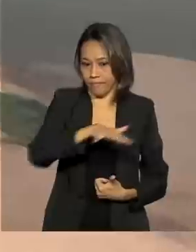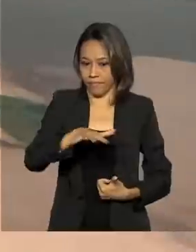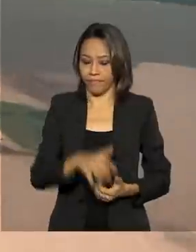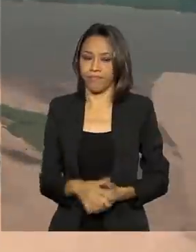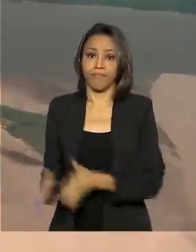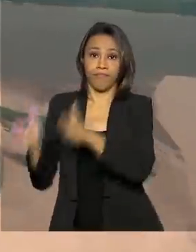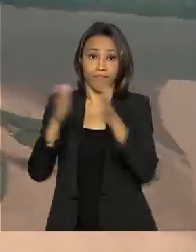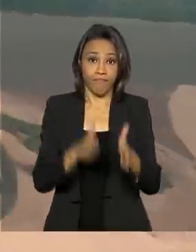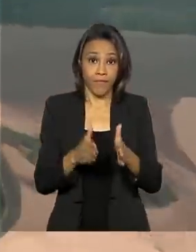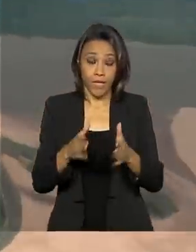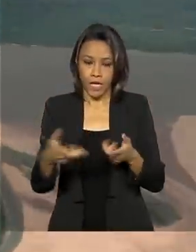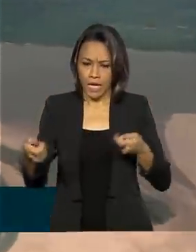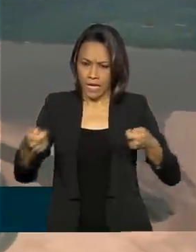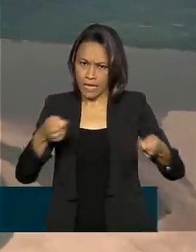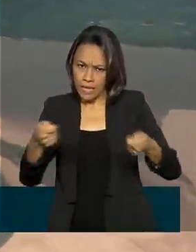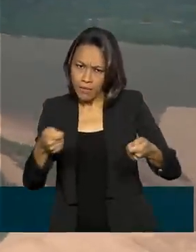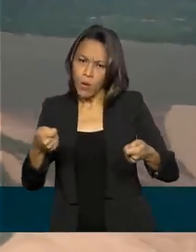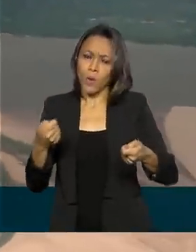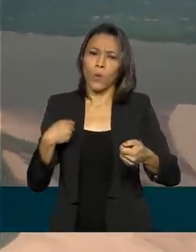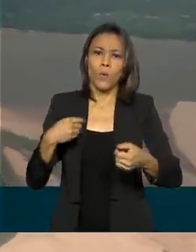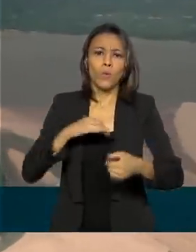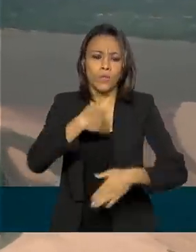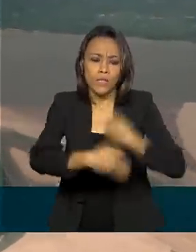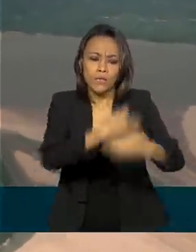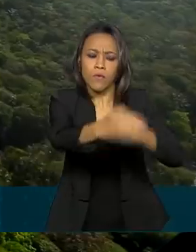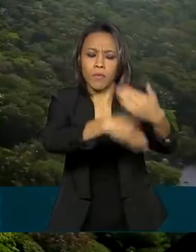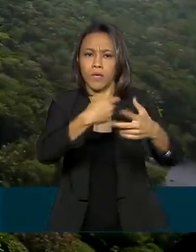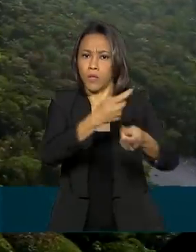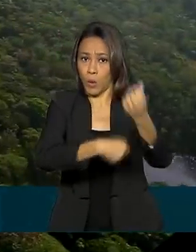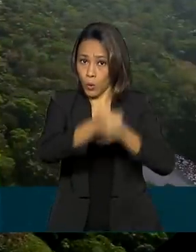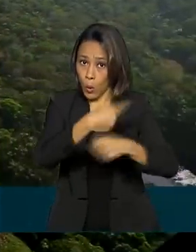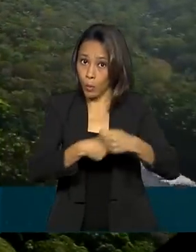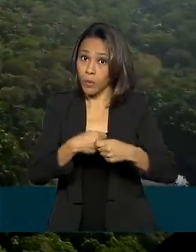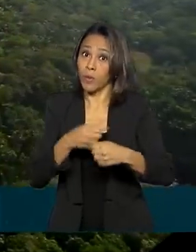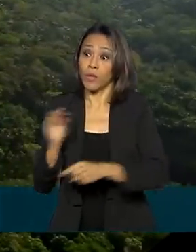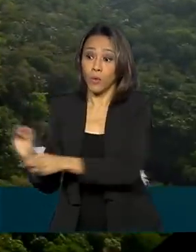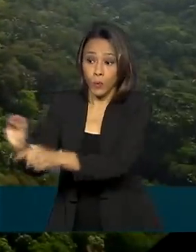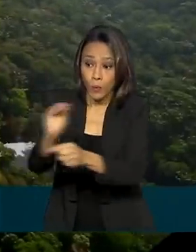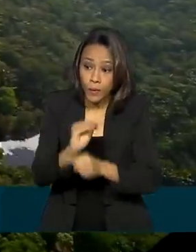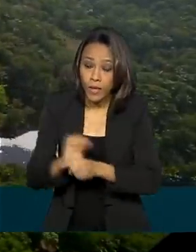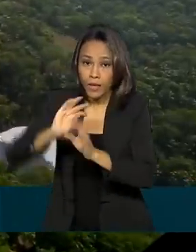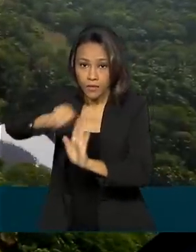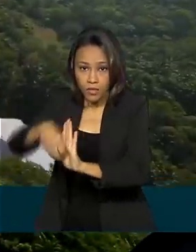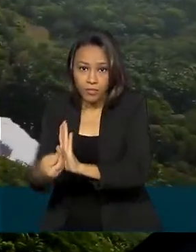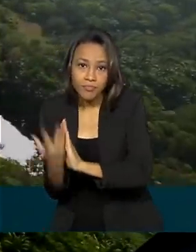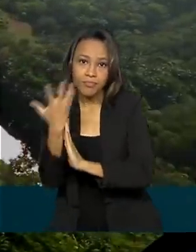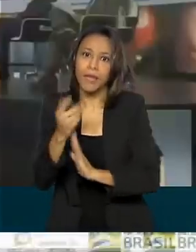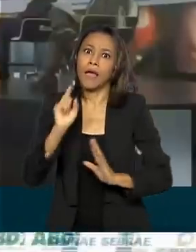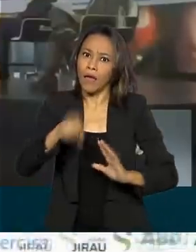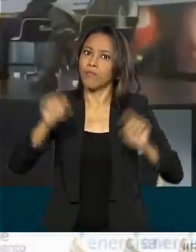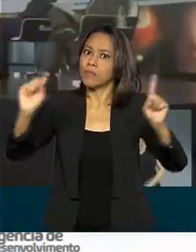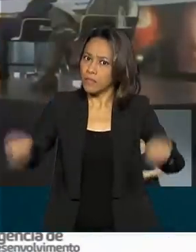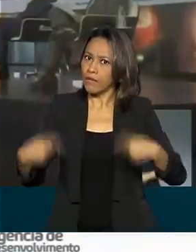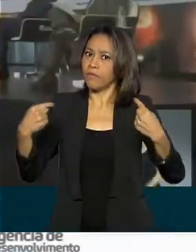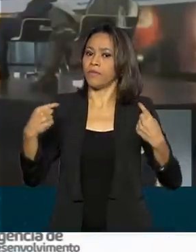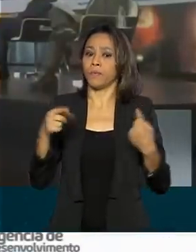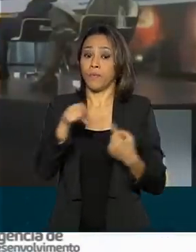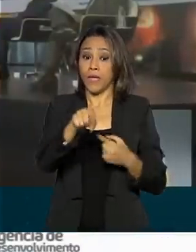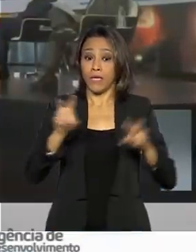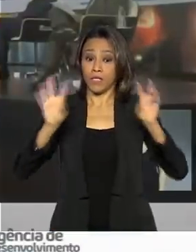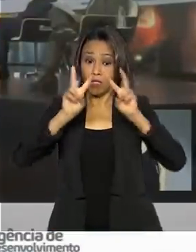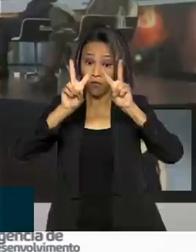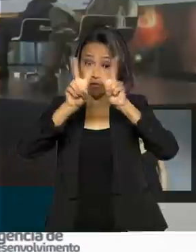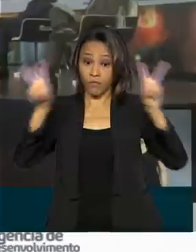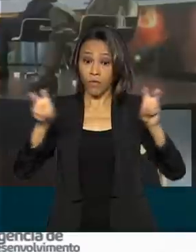Equilibrar a preservação com o crescimento econômico é o grande desafio dos governantes. O Fórum